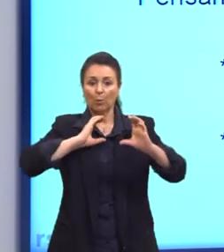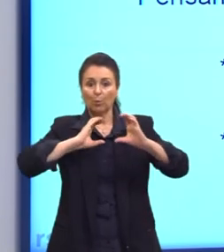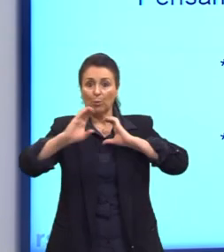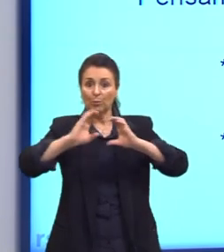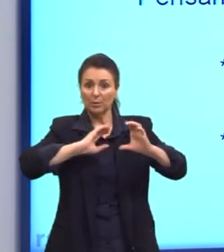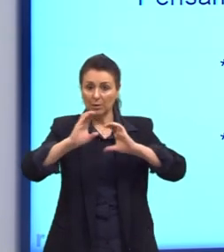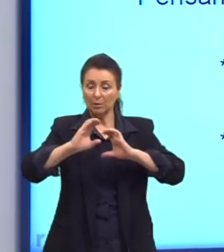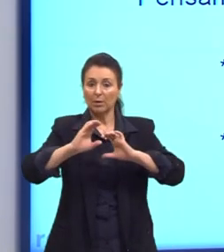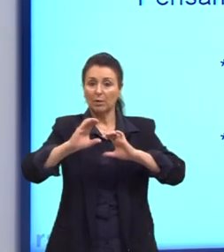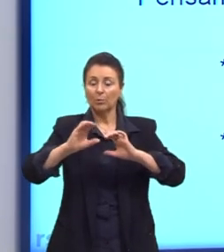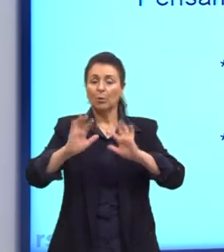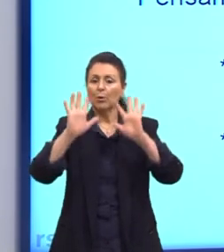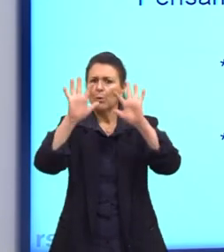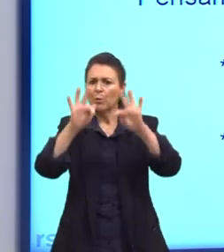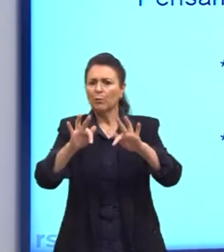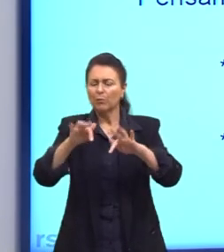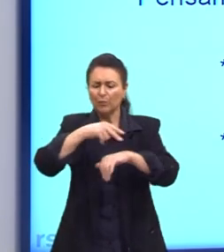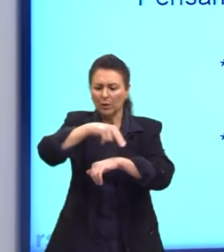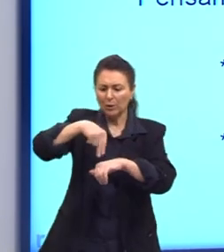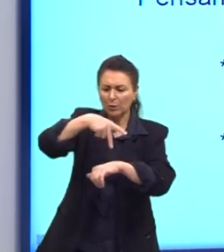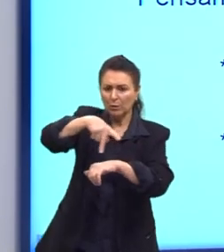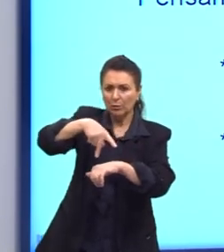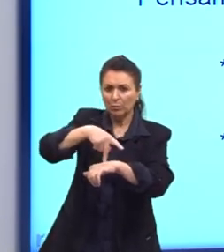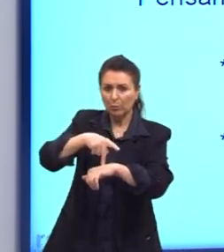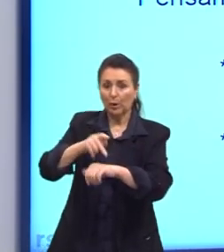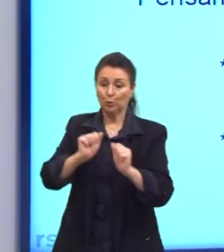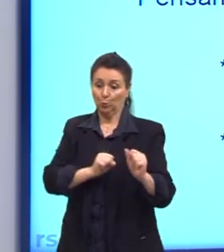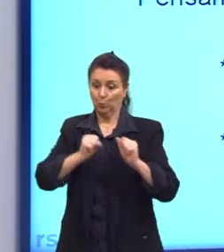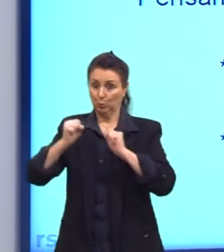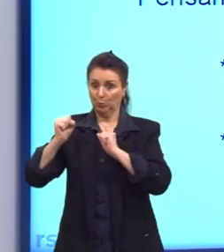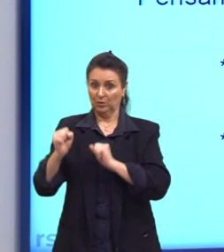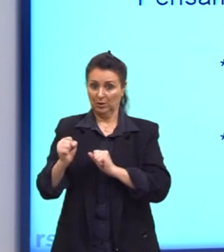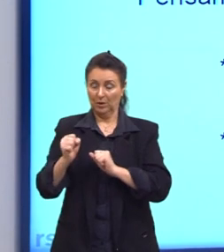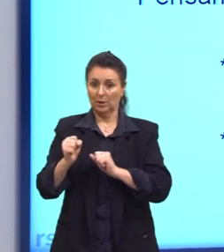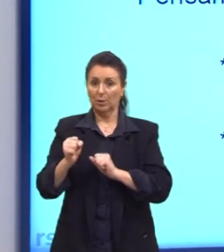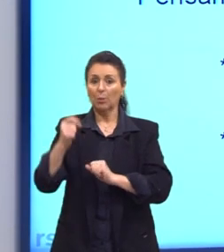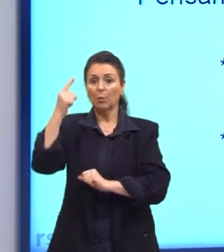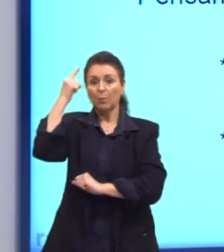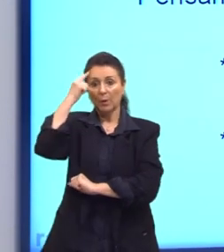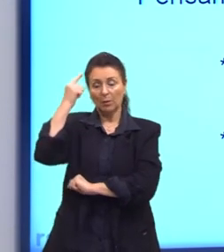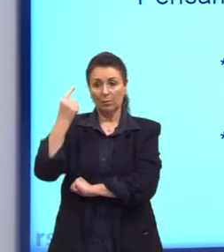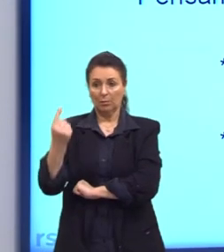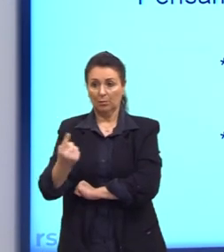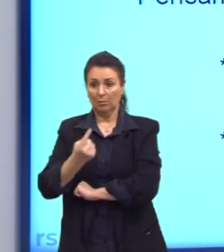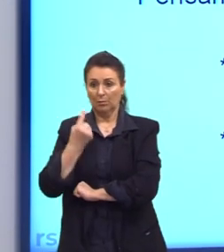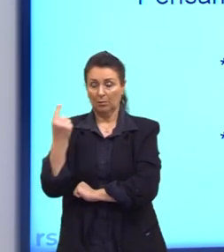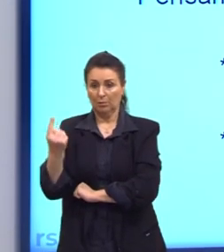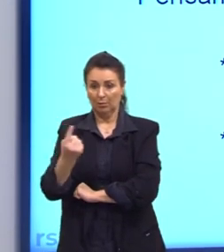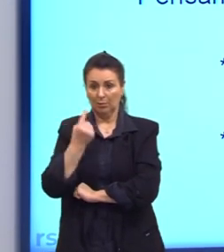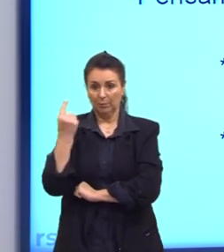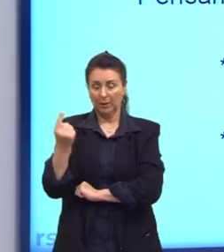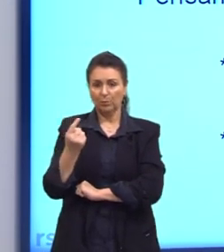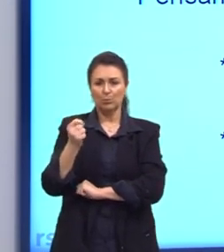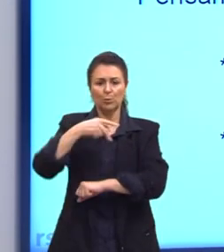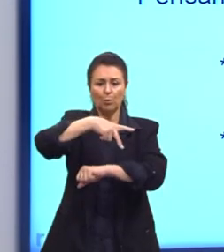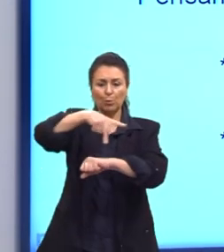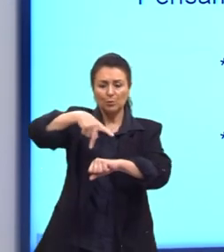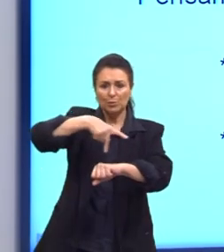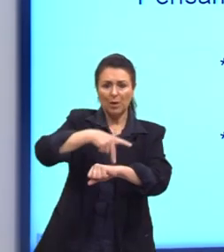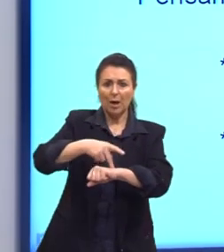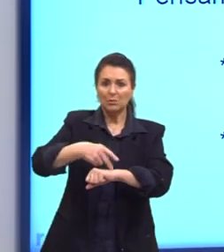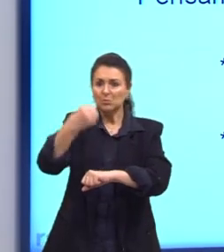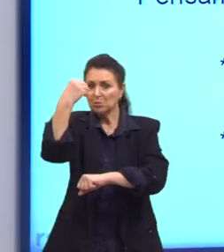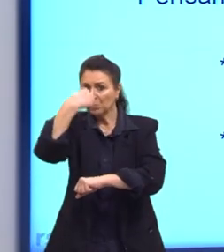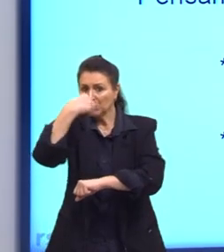o fim do Estado ou a delimitação do poder do Estado, o pensamento único, os Estados enfraquecidos e